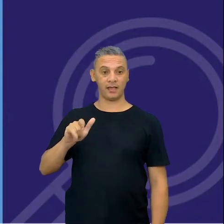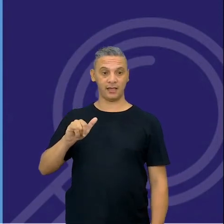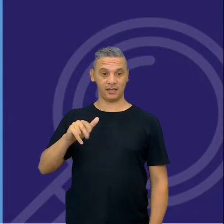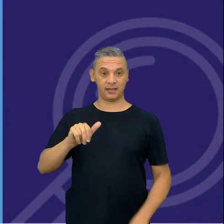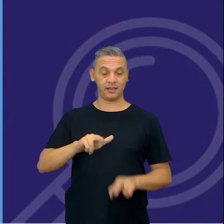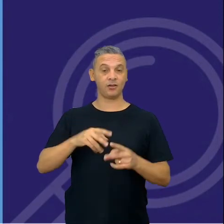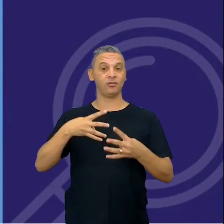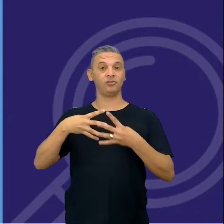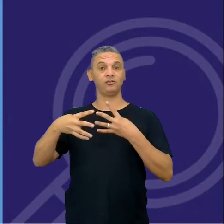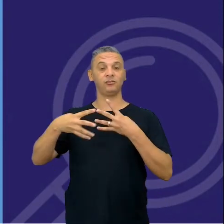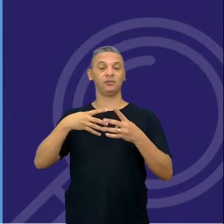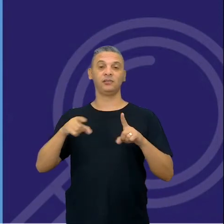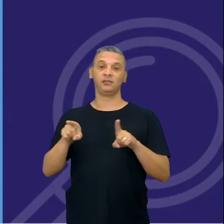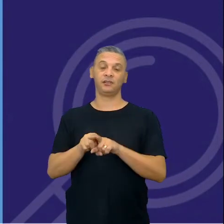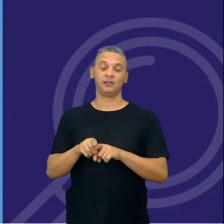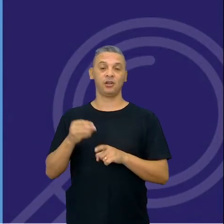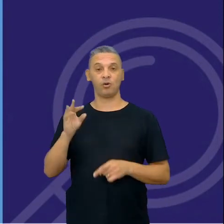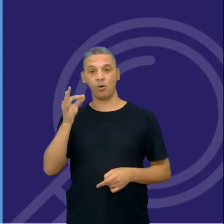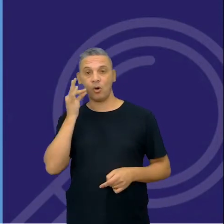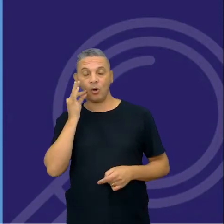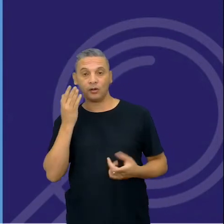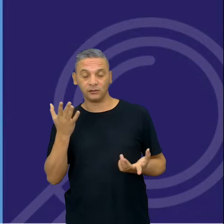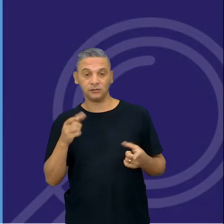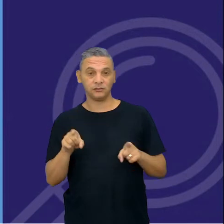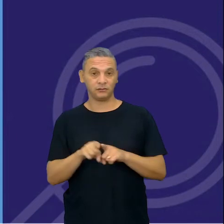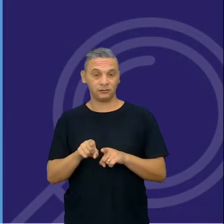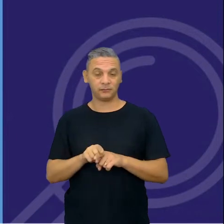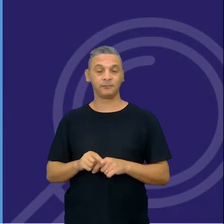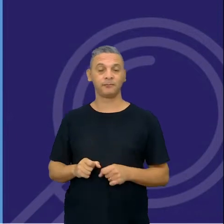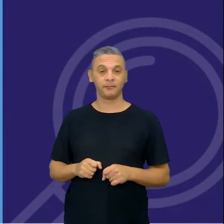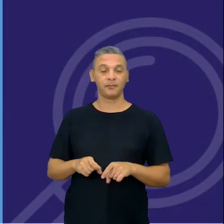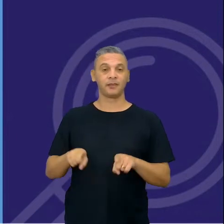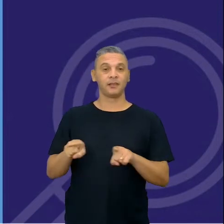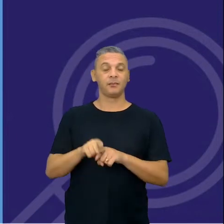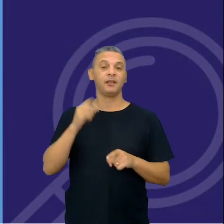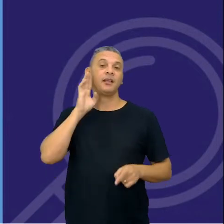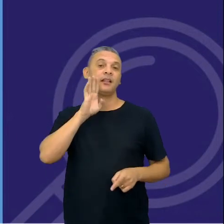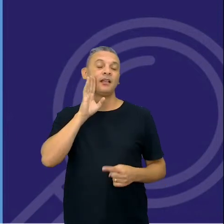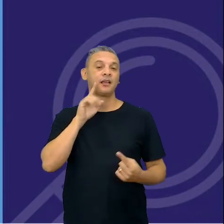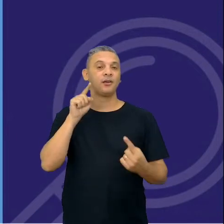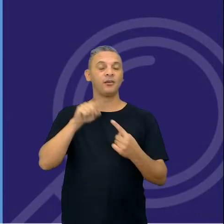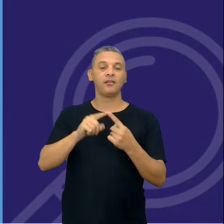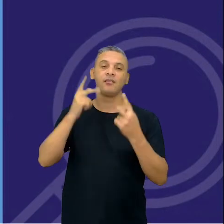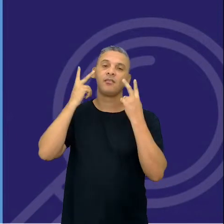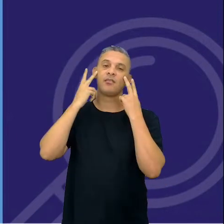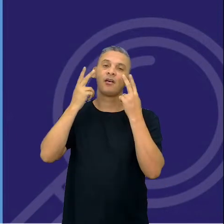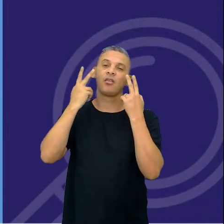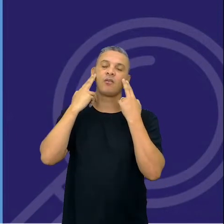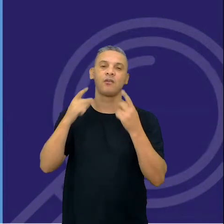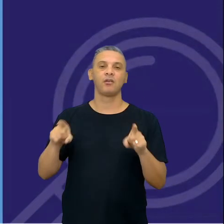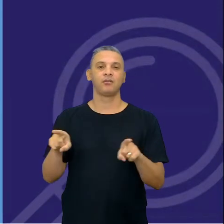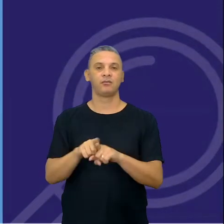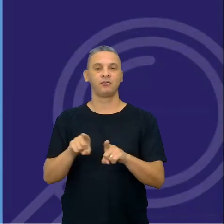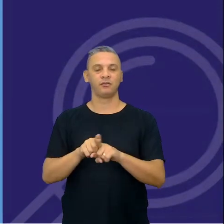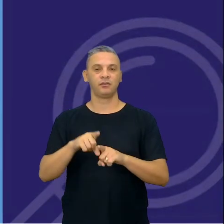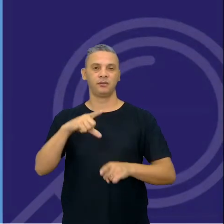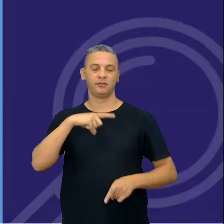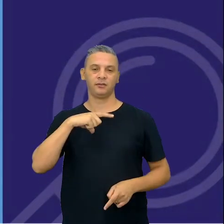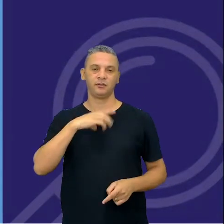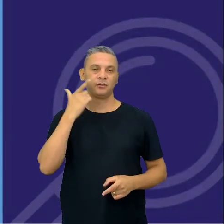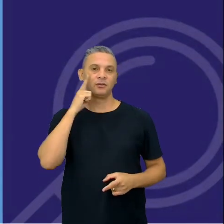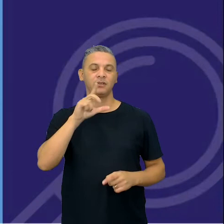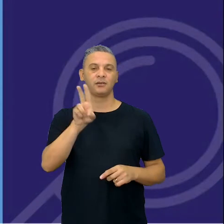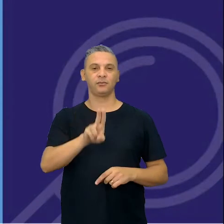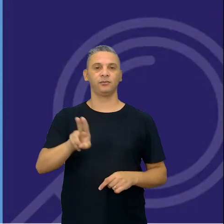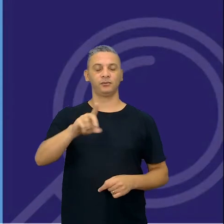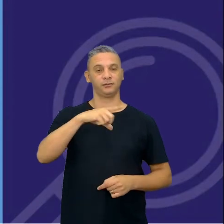o transparente ou rosa, ah, então o repolho roxo, e o mais legal que é algo natural, né, algo que eles conseguem utilizar,